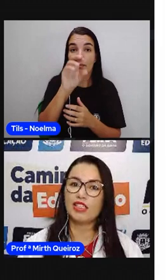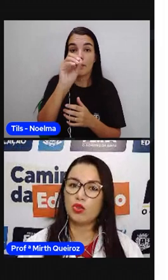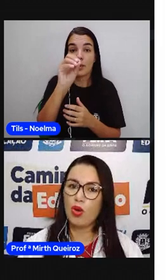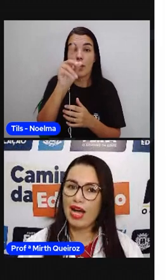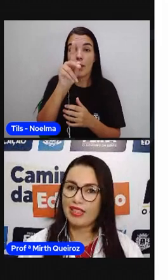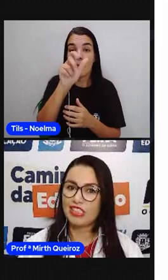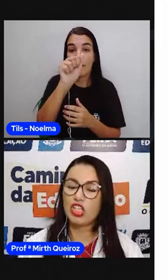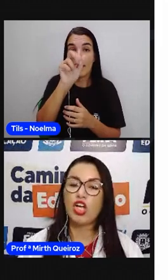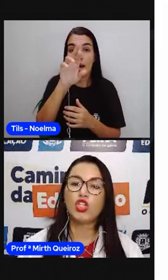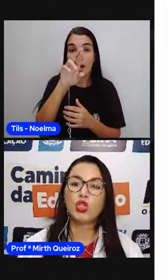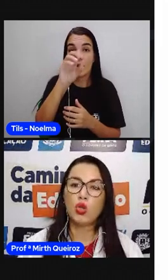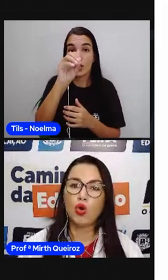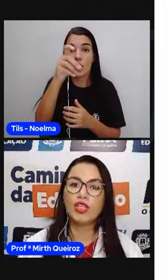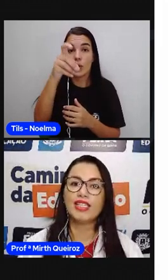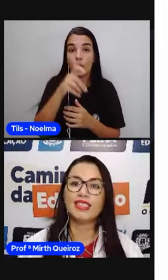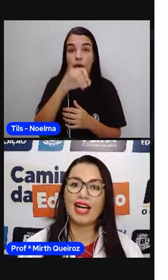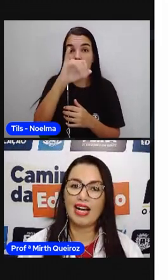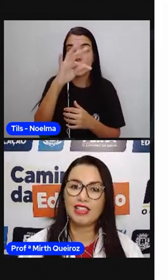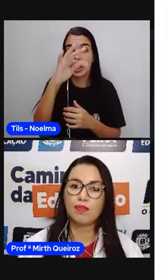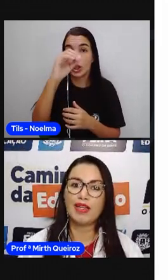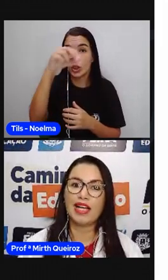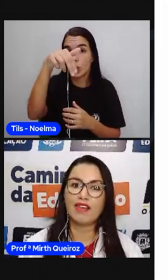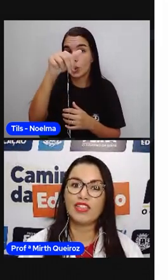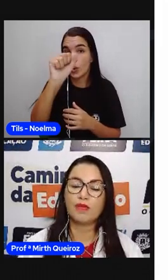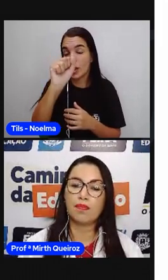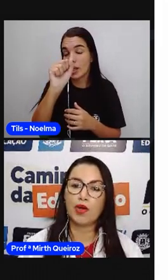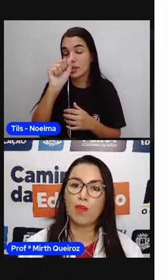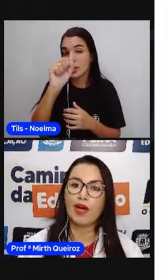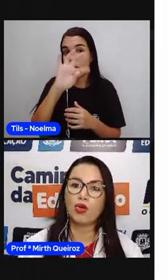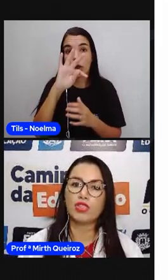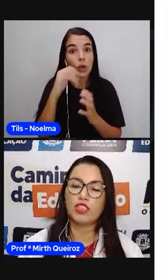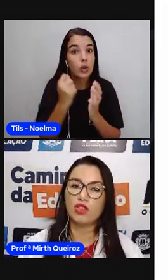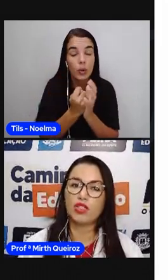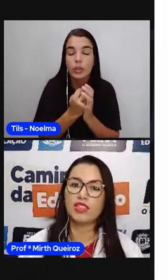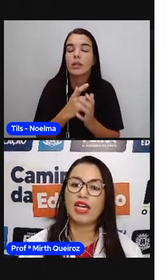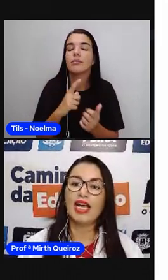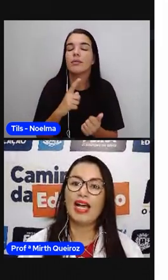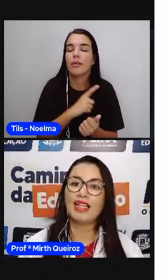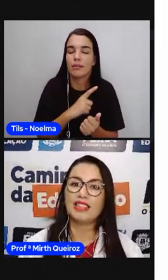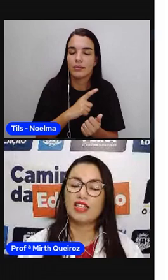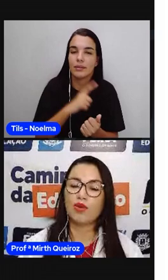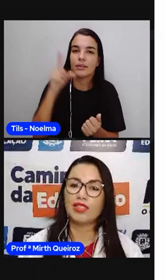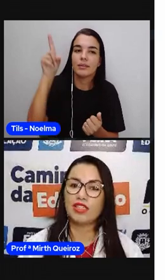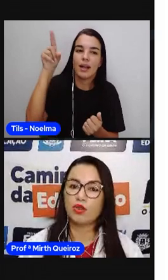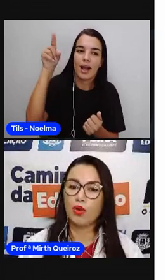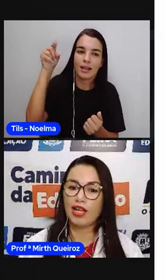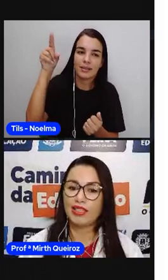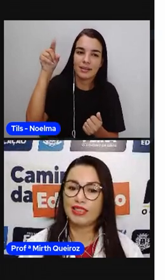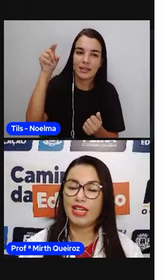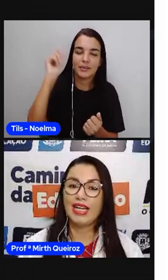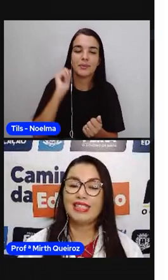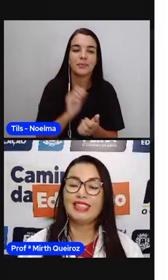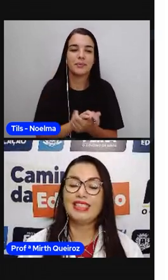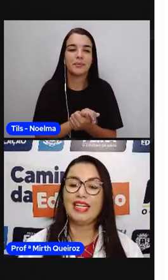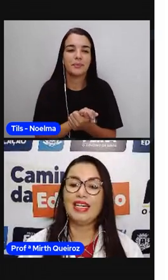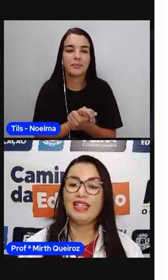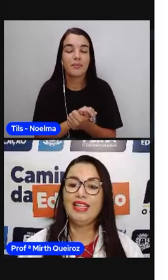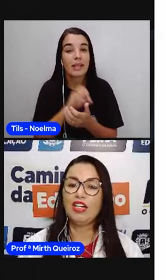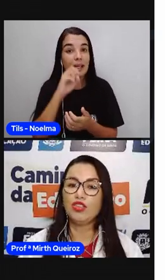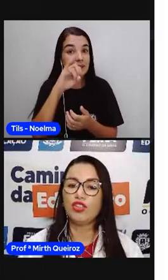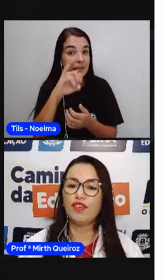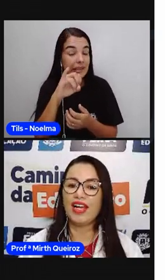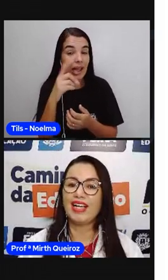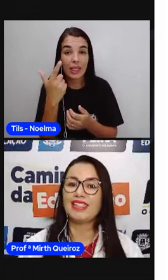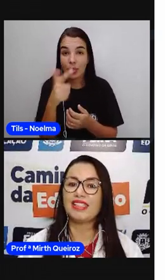são acentuadas. Todas as palavras proparoxítonas, elas são acentuadas. Se